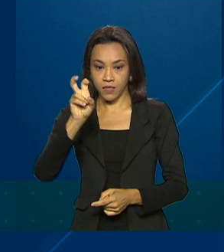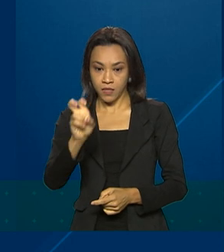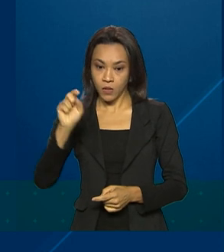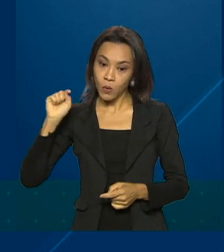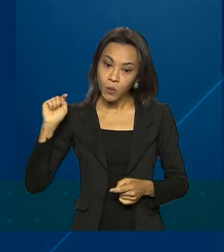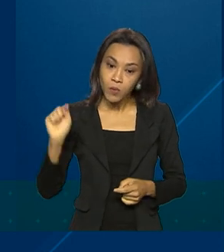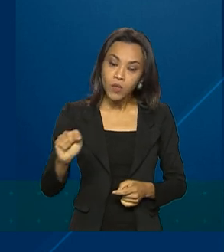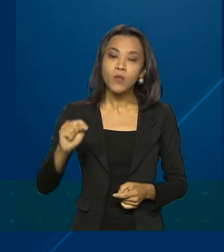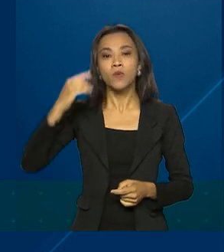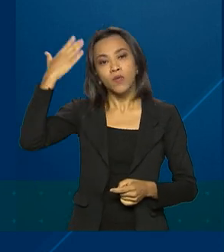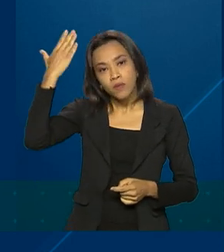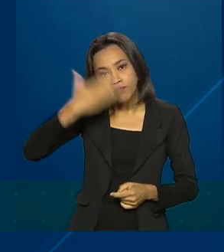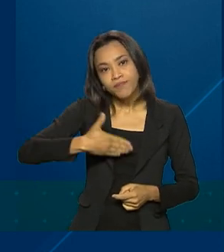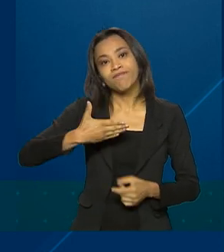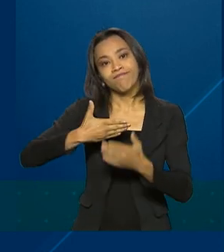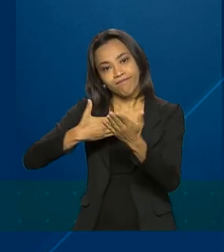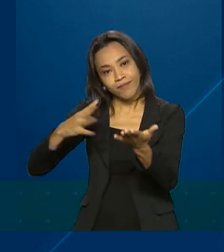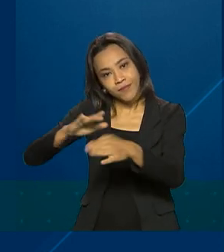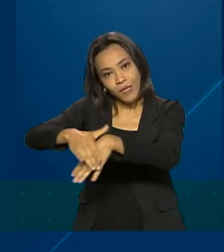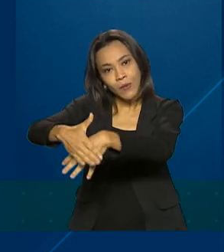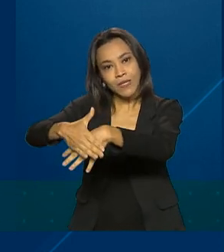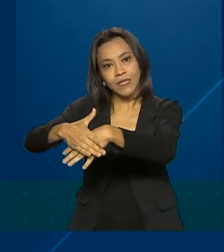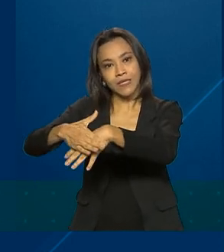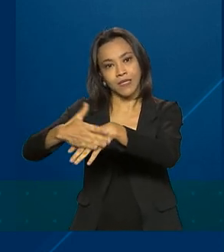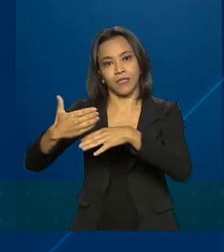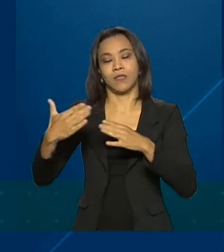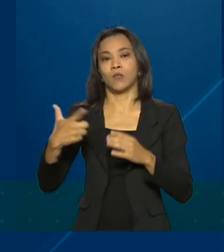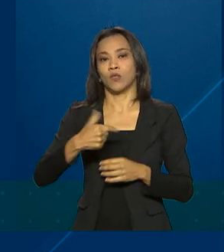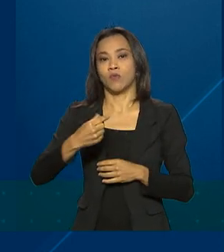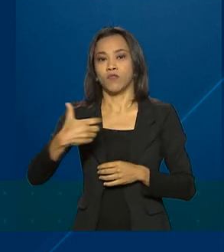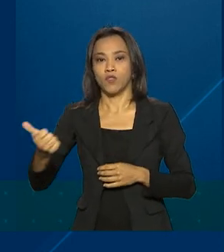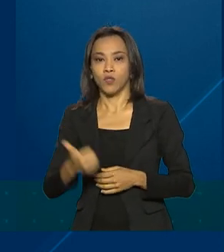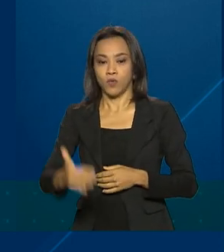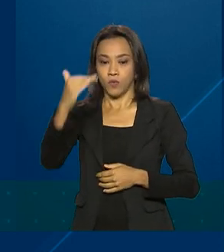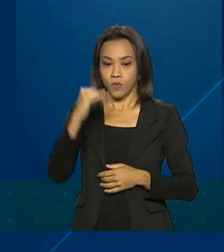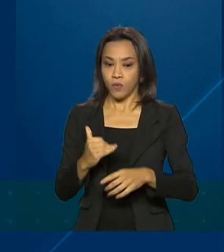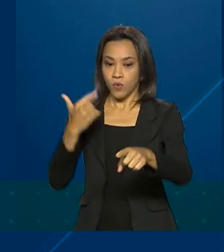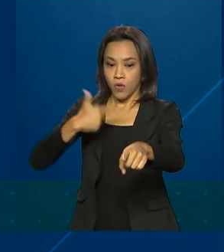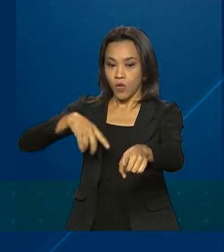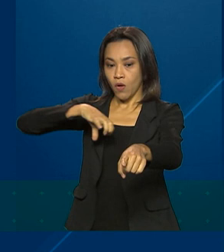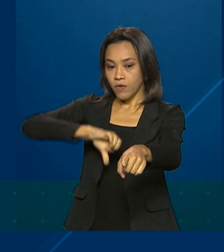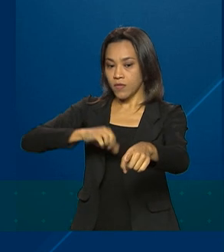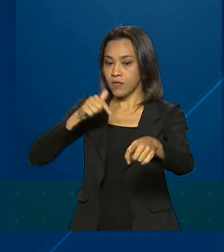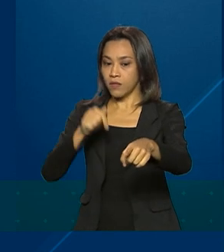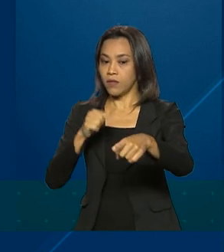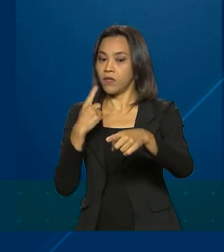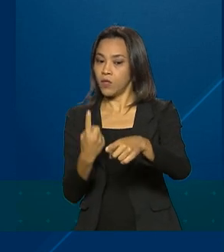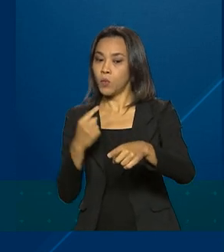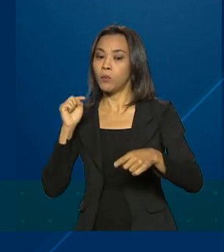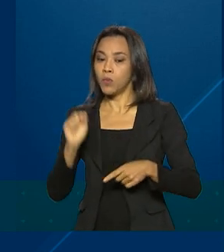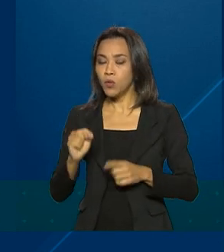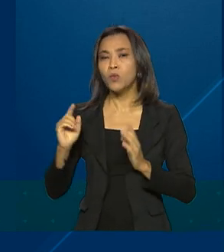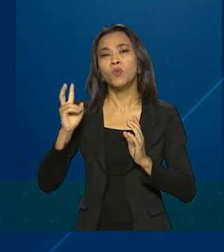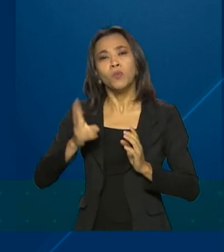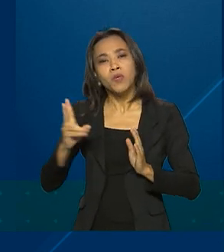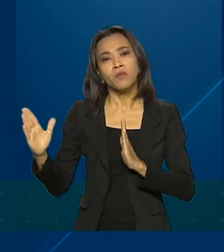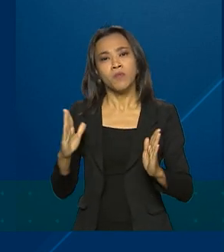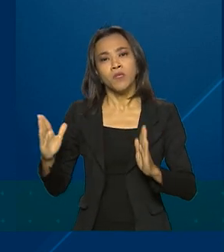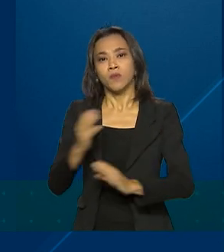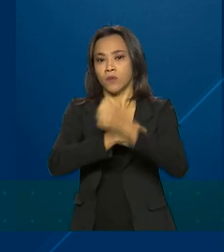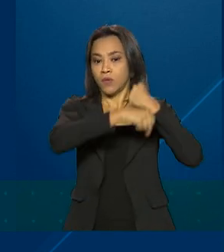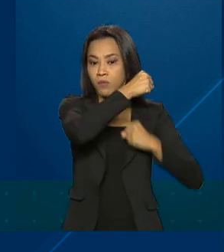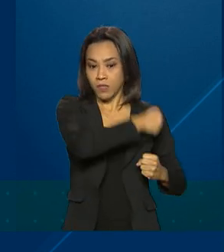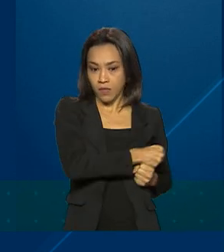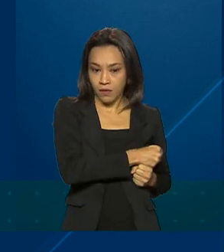casos prováveis da doença em 2021, contra mais de 971 mil no mesmo período do ano passado.